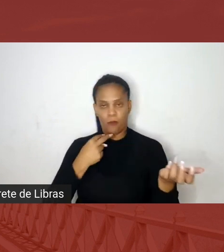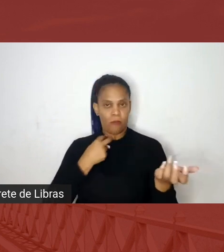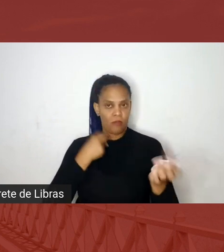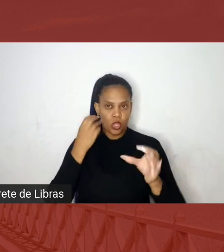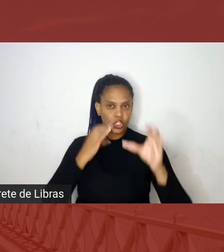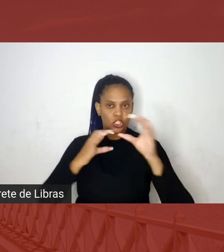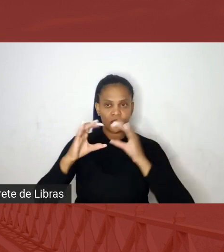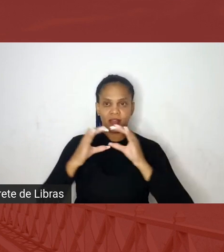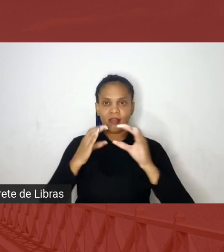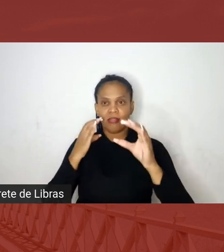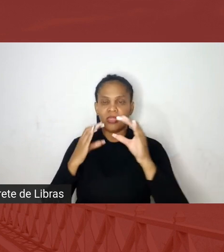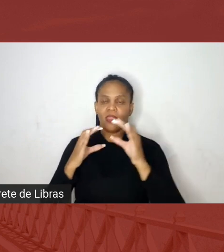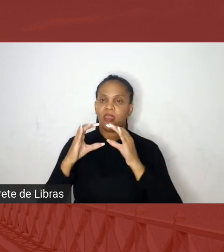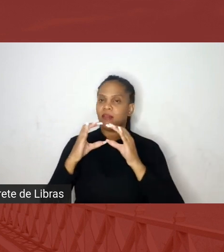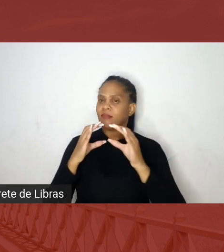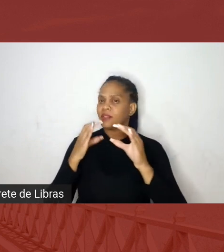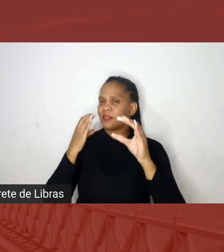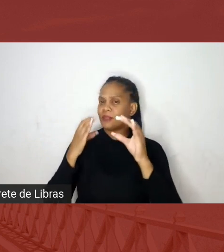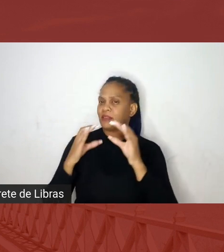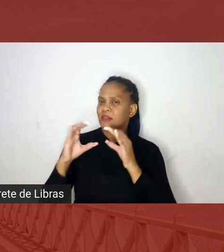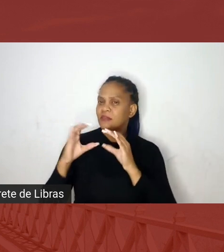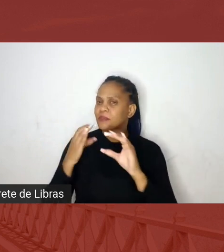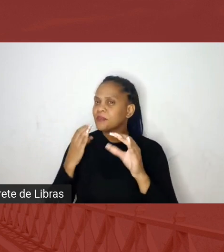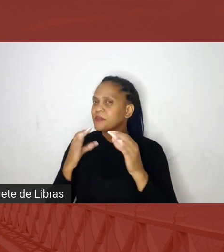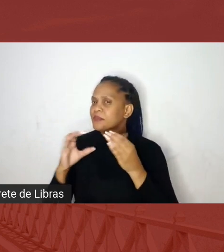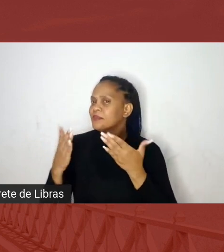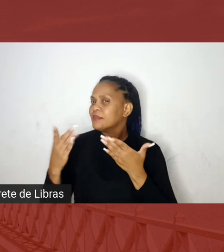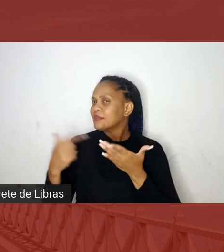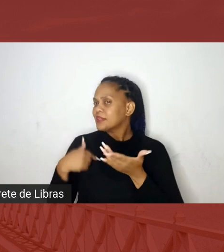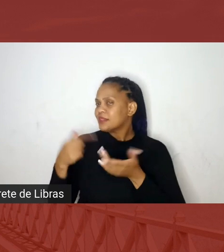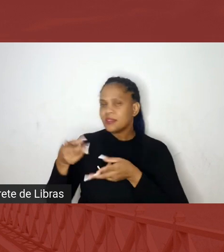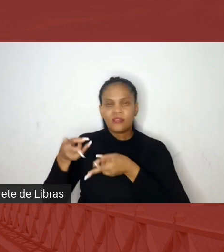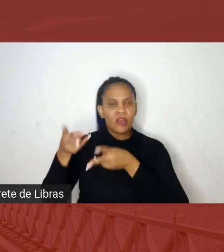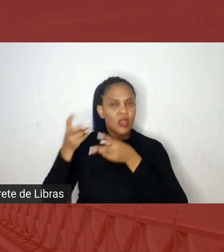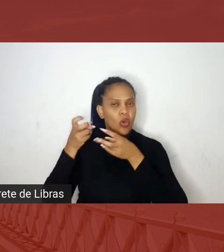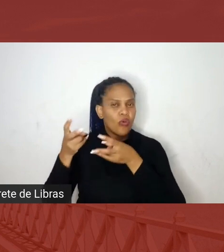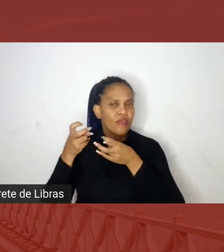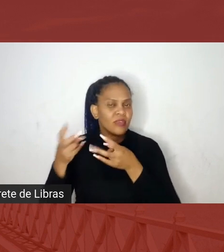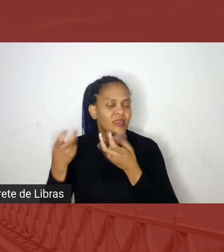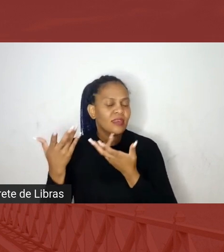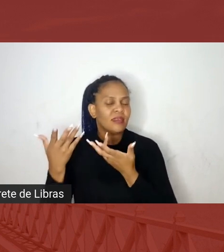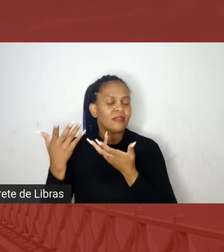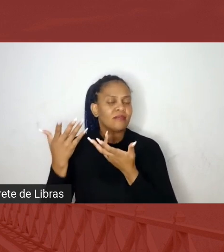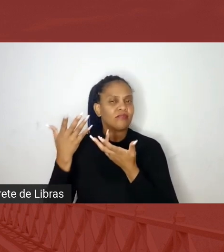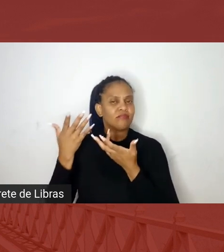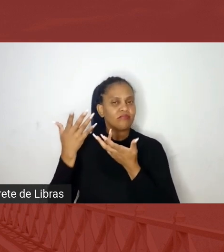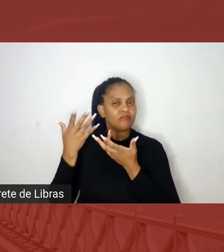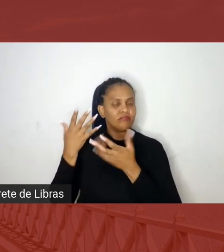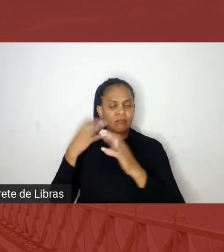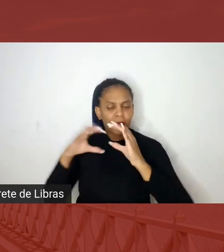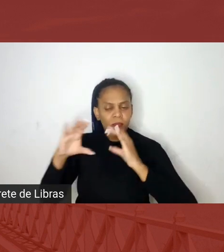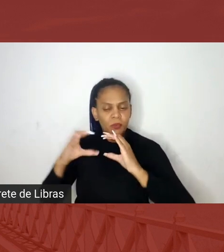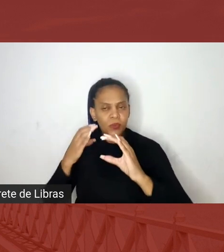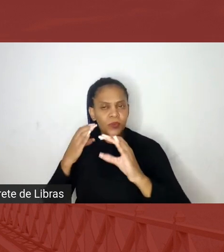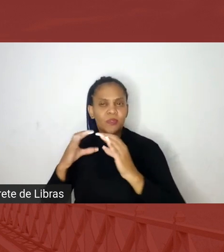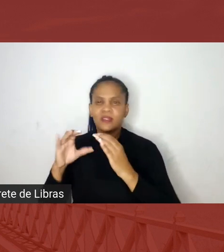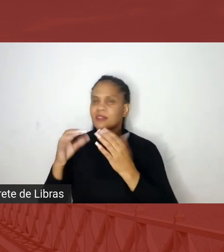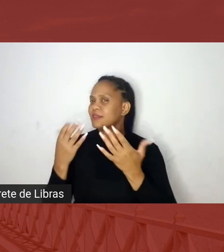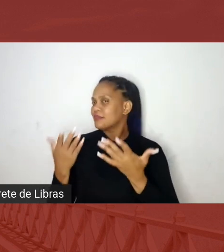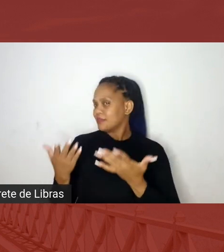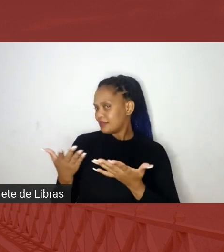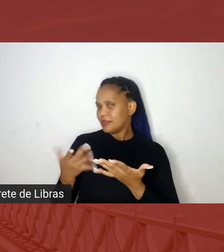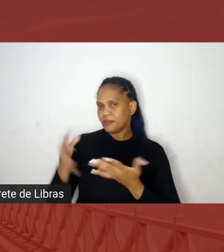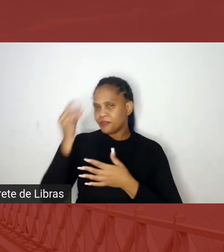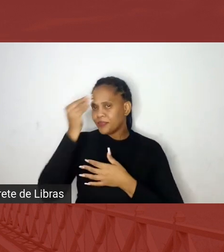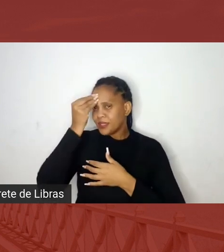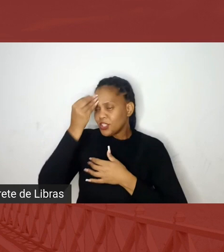você canta pro jogo, aí você vai ouvindo as músicas de rap, de reggae, pô, aí você vai pensando, pô, ah, eu tenho que prestar atenção